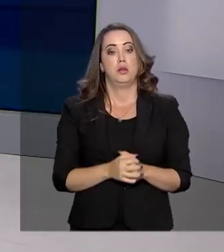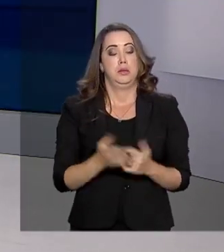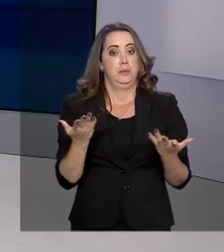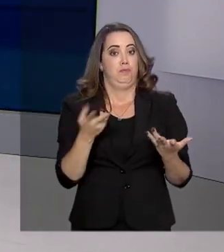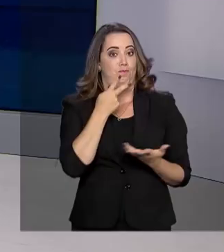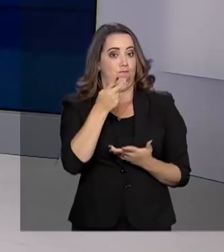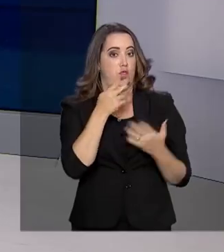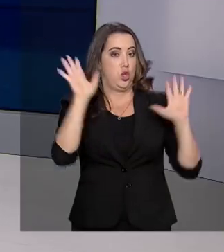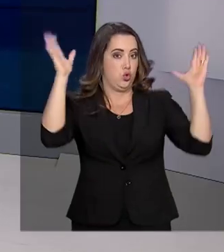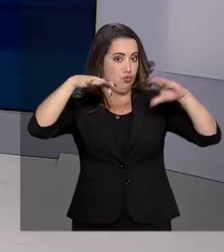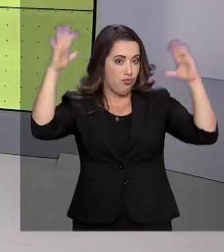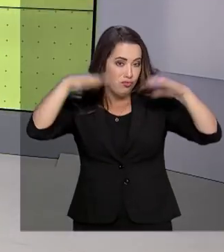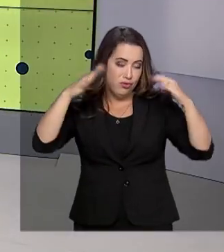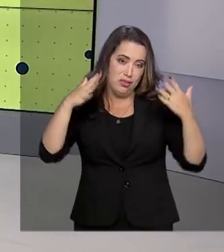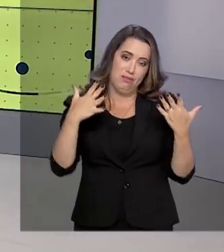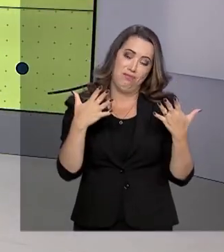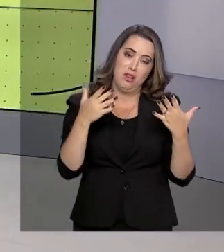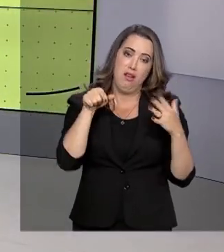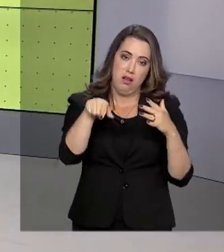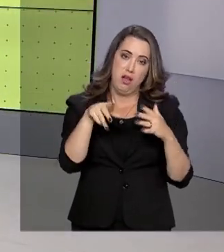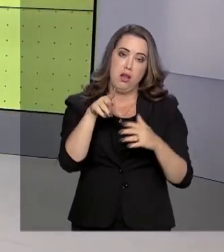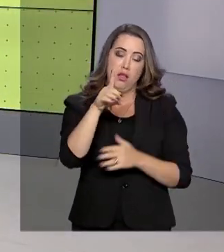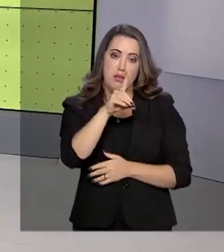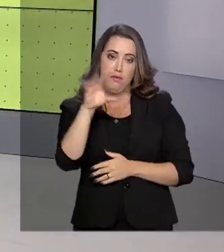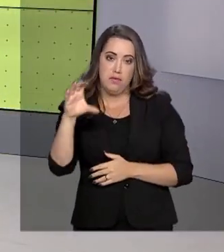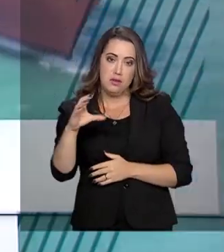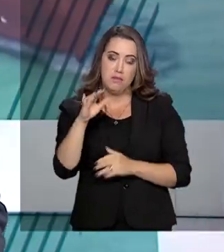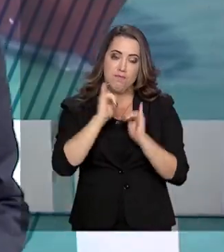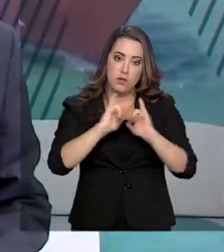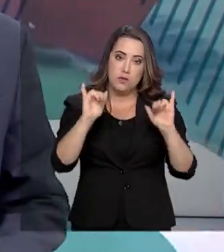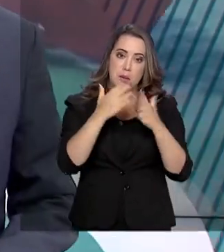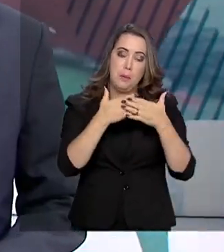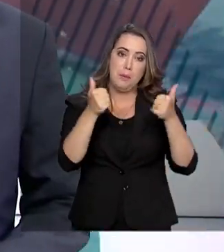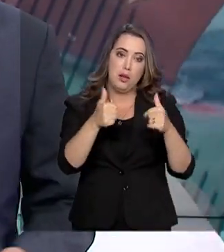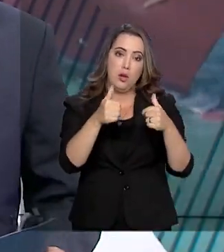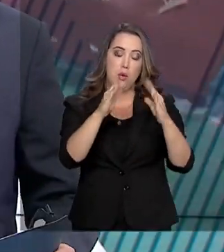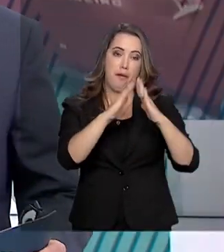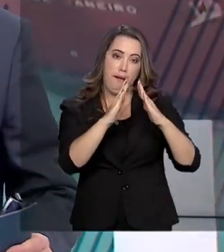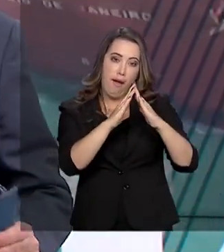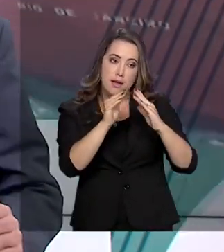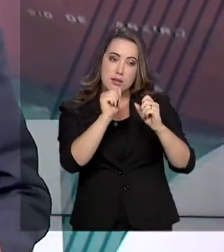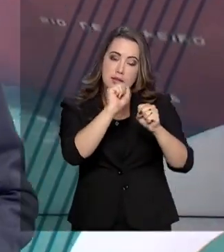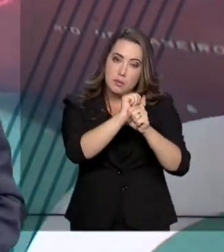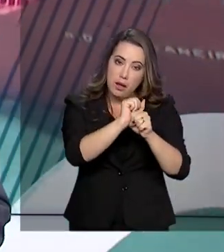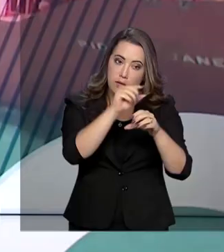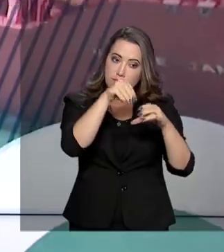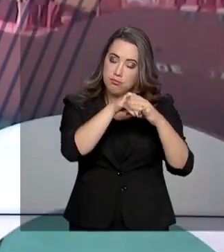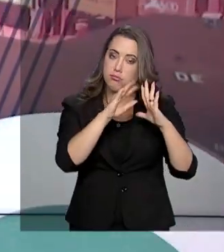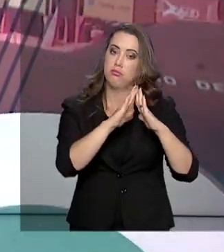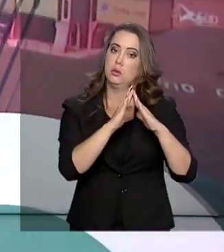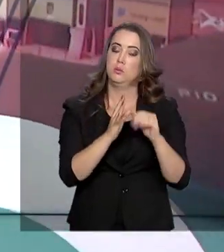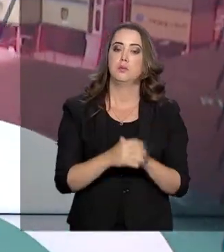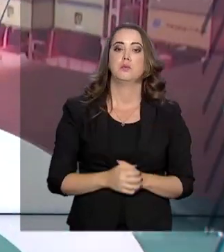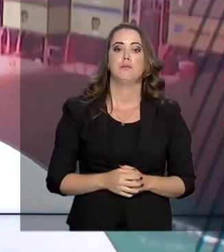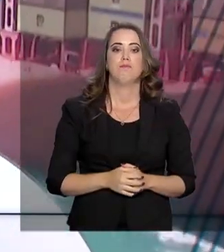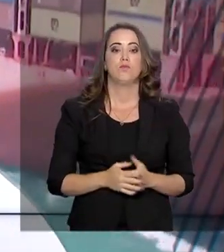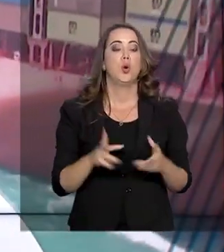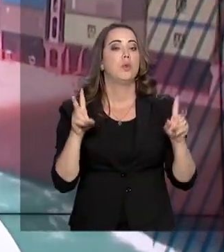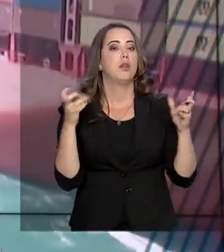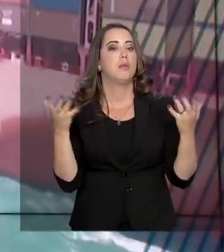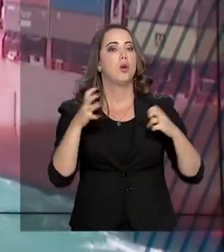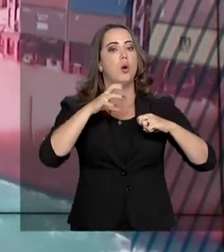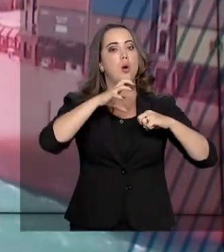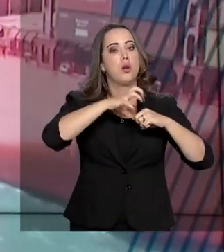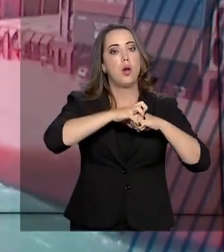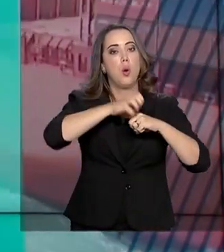a Defesa Civil recomendou que os paulistanos fiquem em casa. O assunto agora é coronavírus. O Brasil permanece